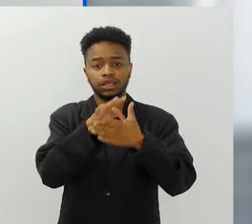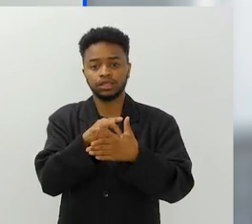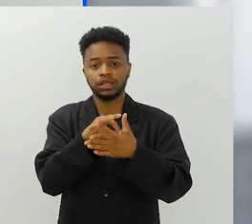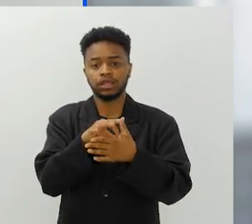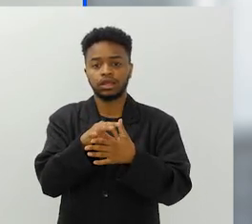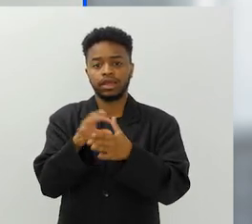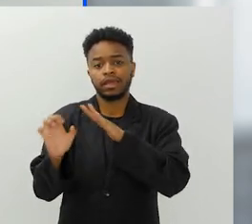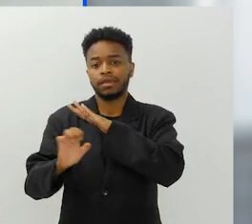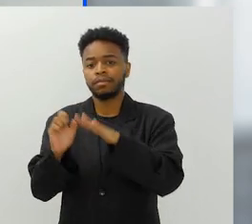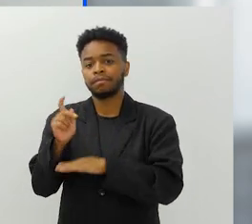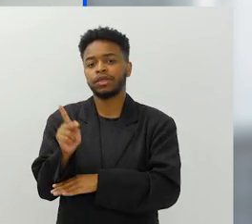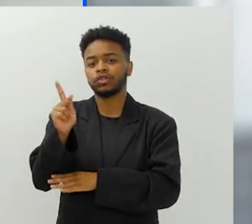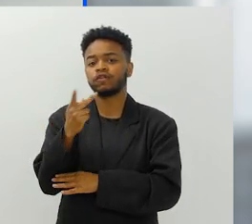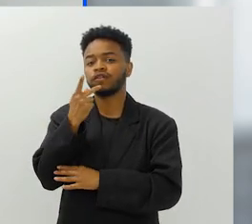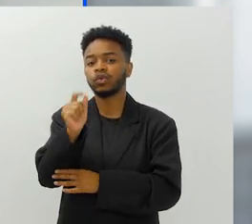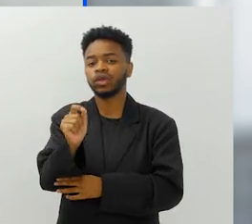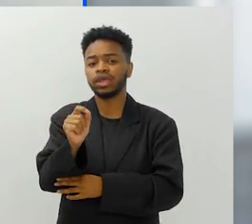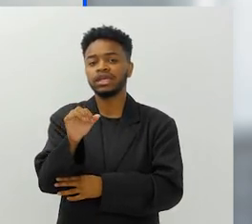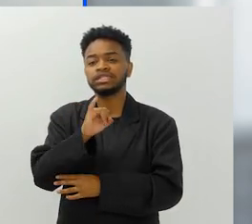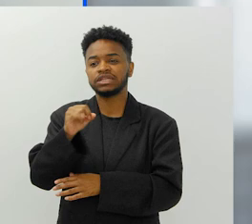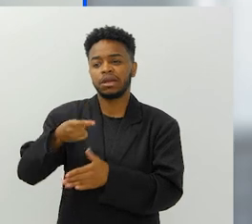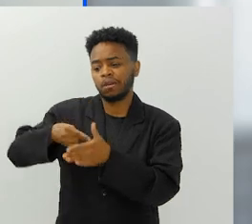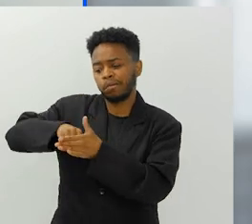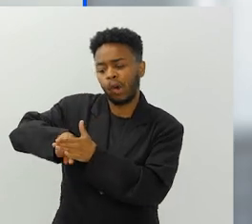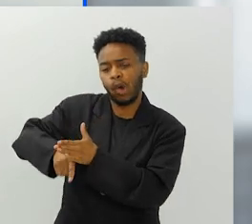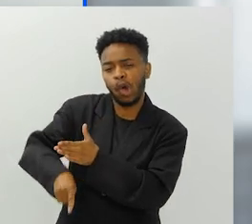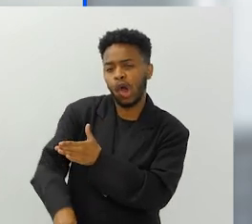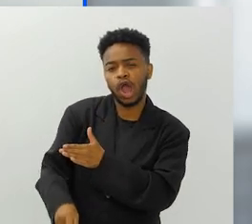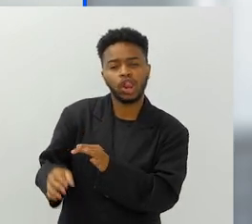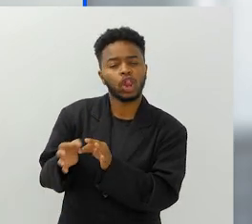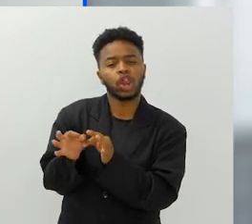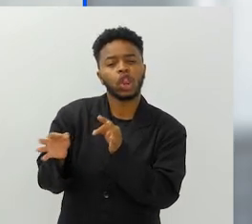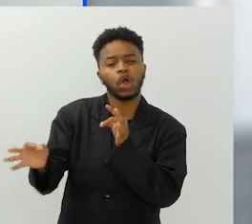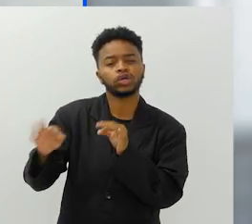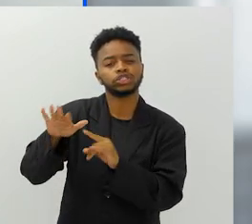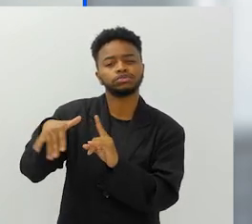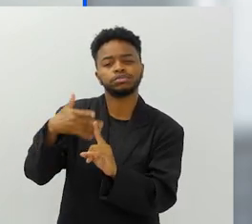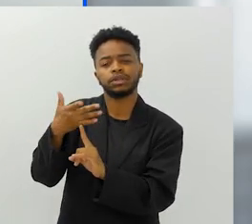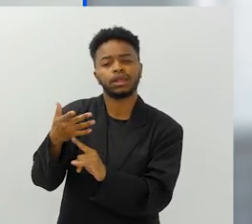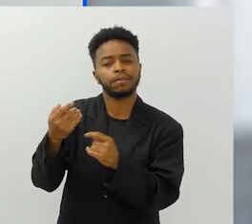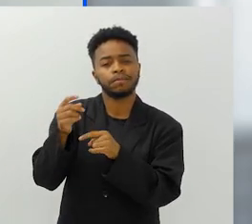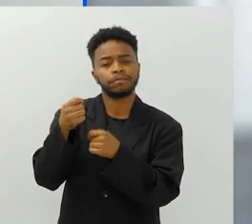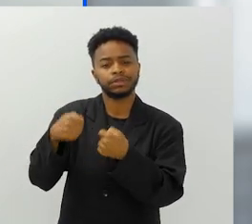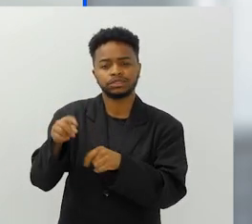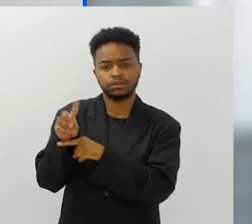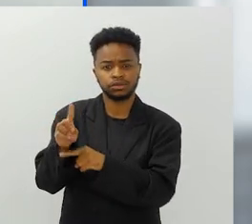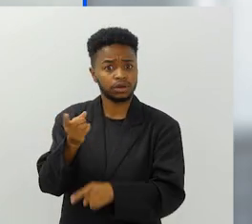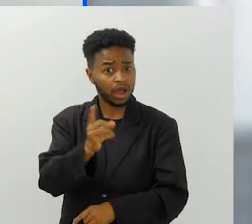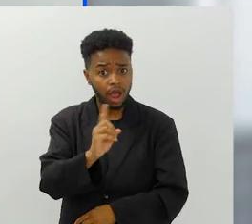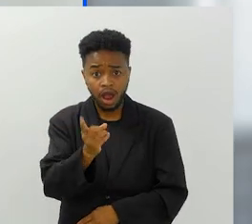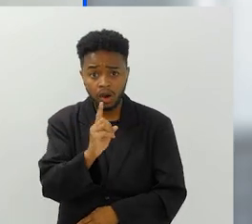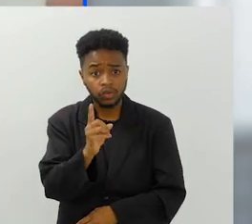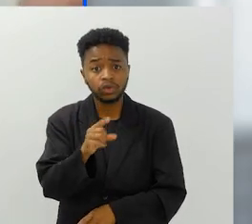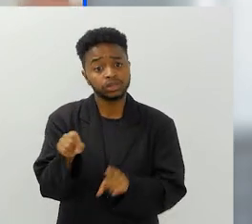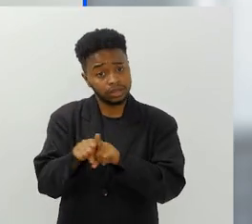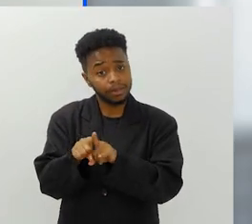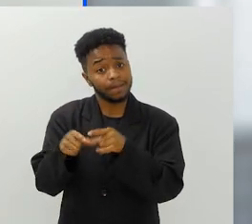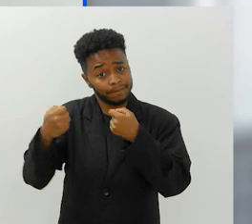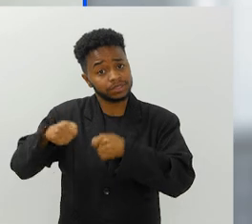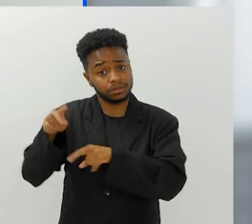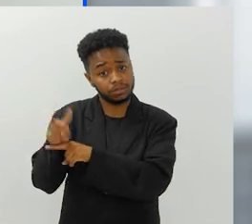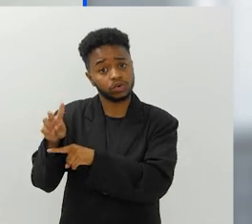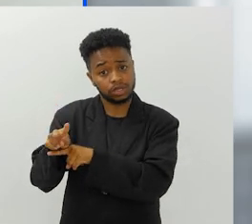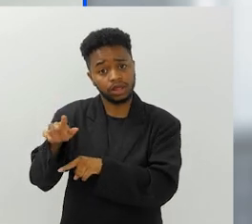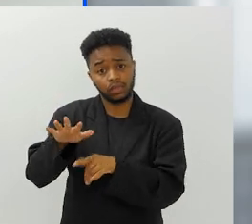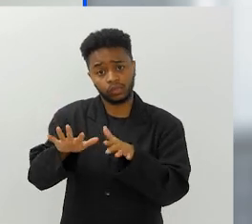líderes de petrolíferas falando que uma perfuração no meio do mar está muito longe do meio ambiente que a gente tem que proteger. Gente, é o